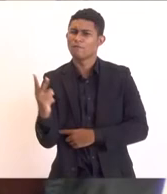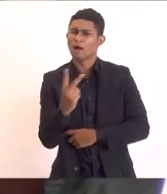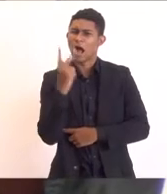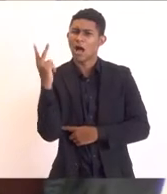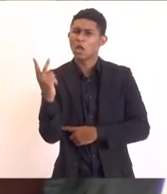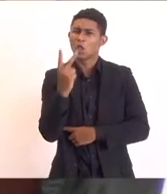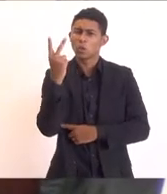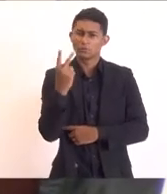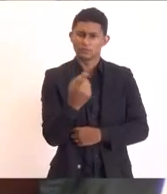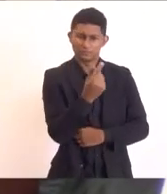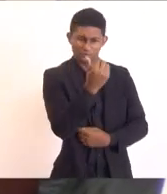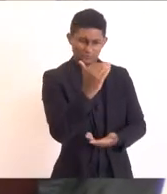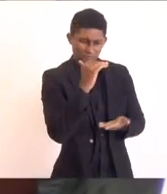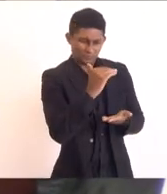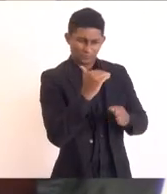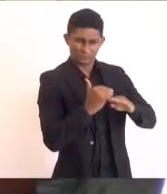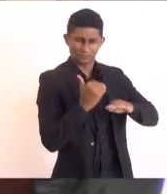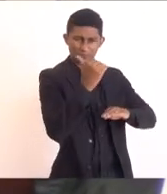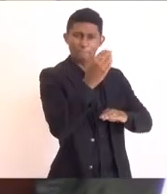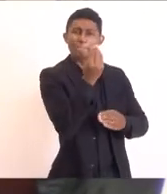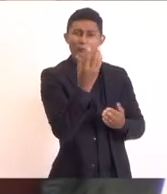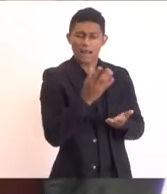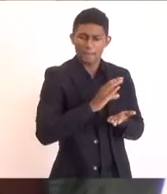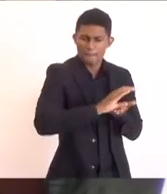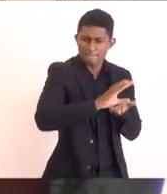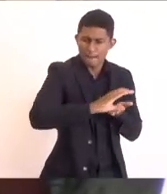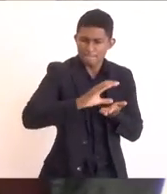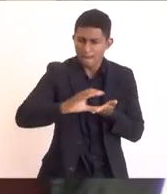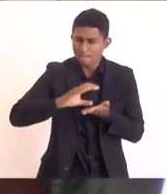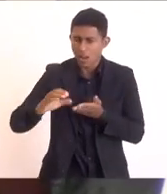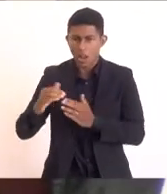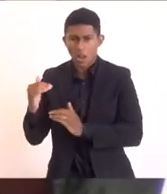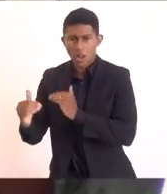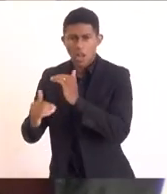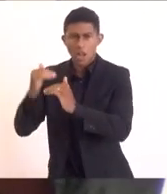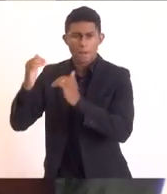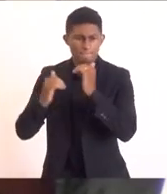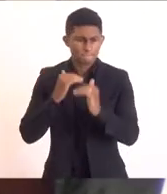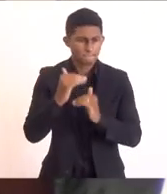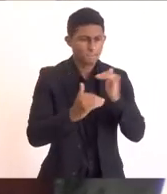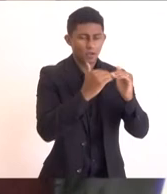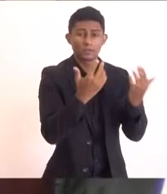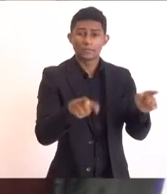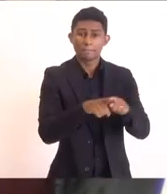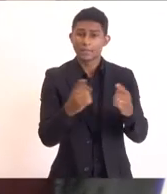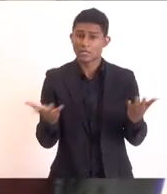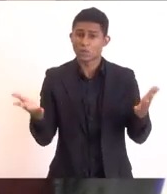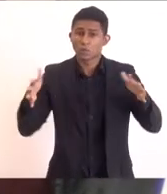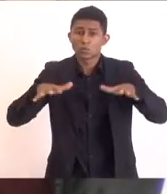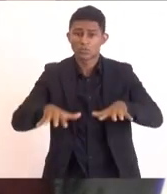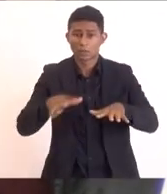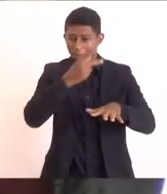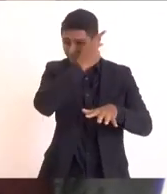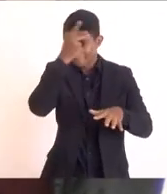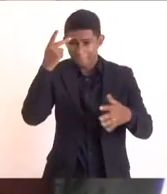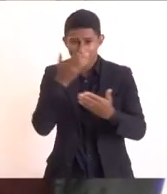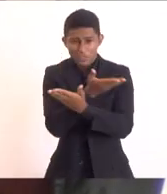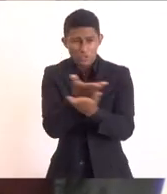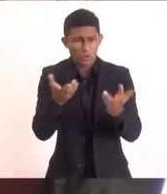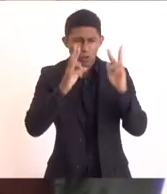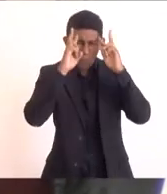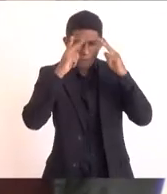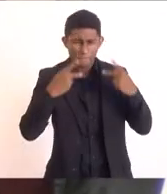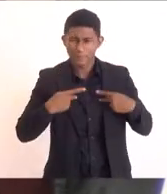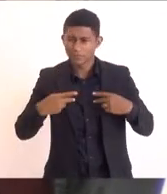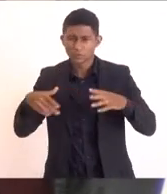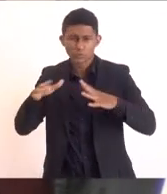recursos para promover desenvolvimento que faça a inclusão da pessoa humana no